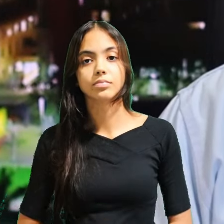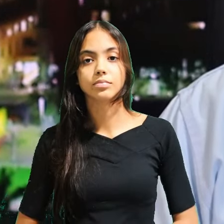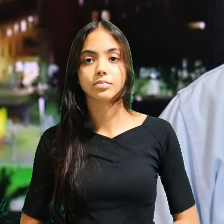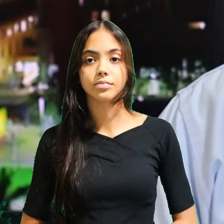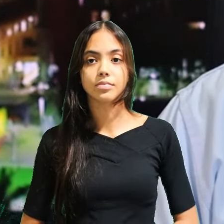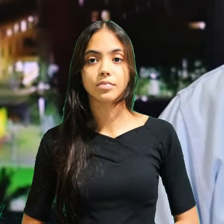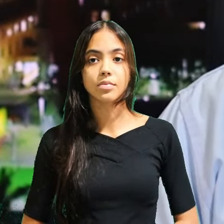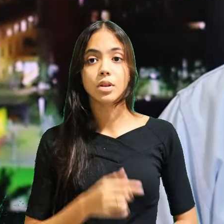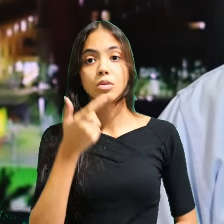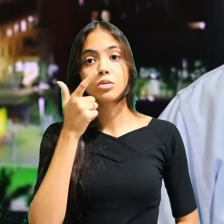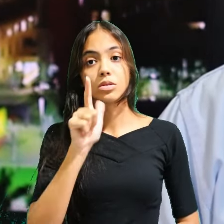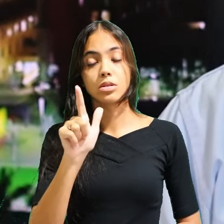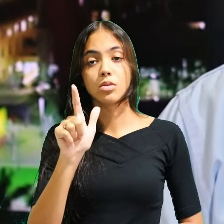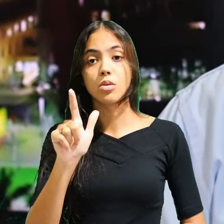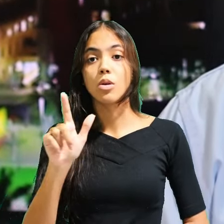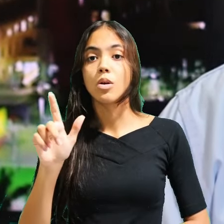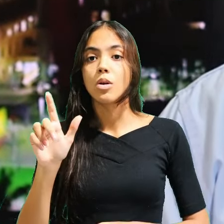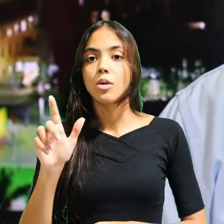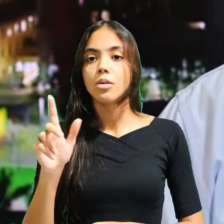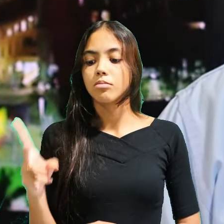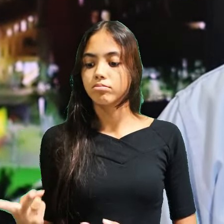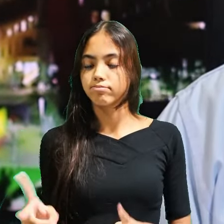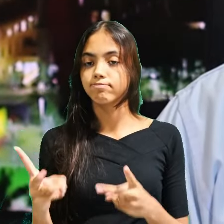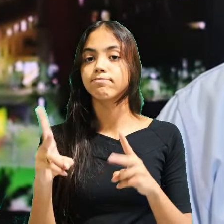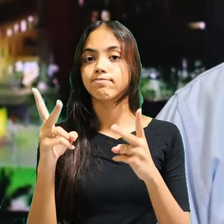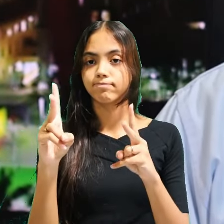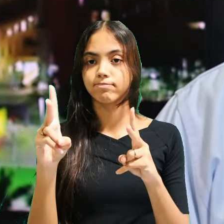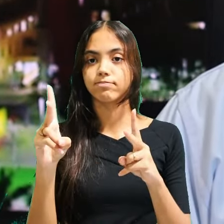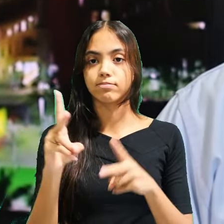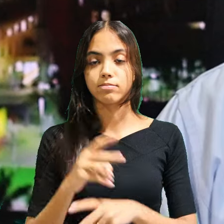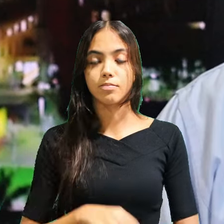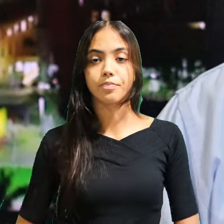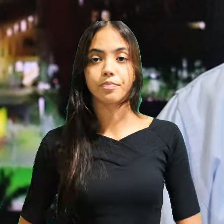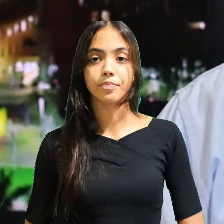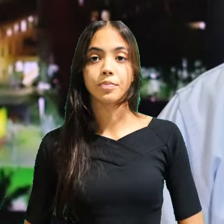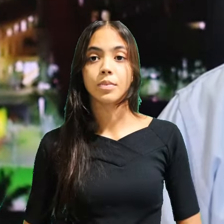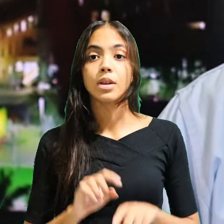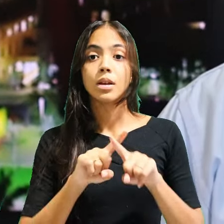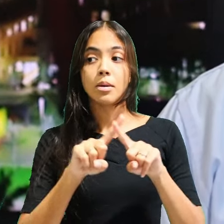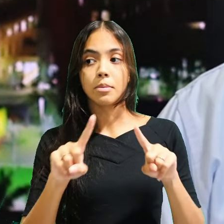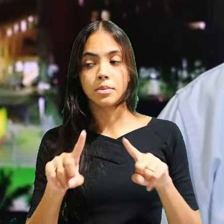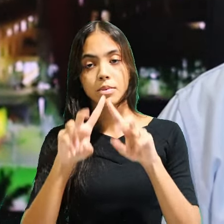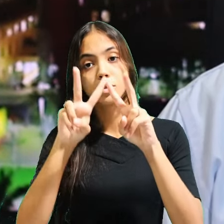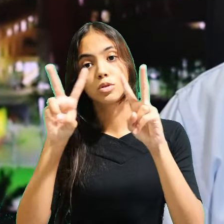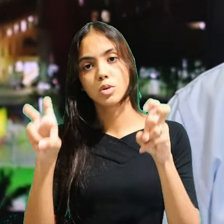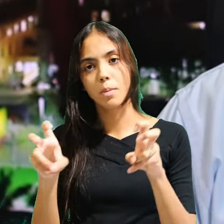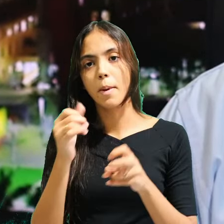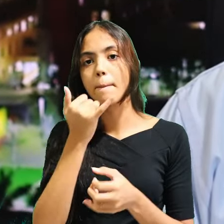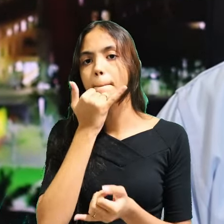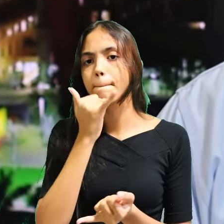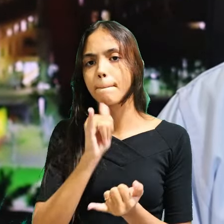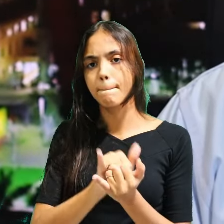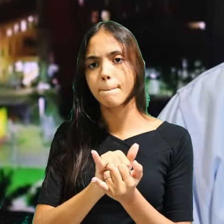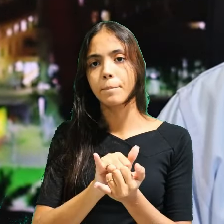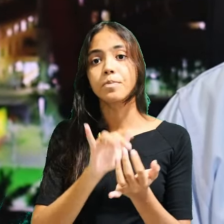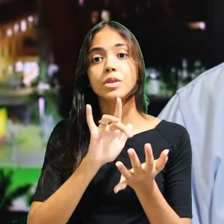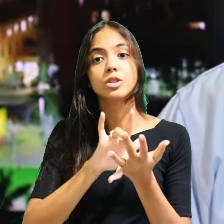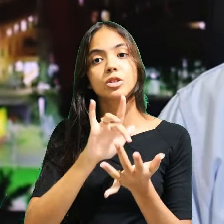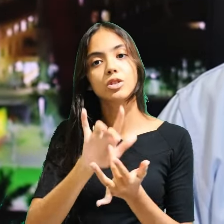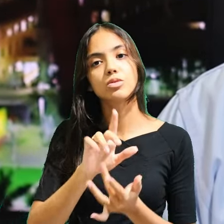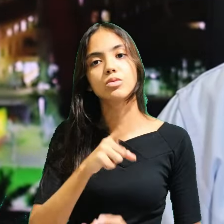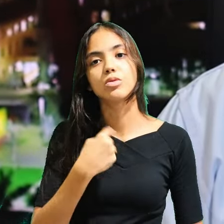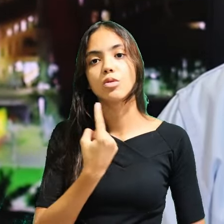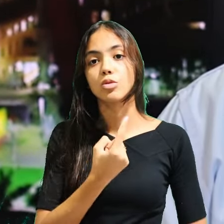Paz em 1984. Mas, em se tratando de perdão, Jesus